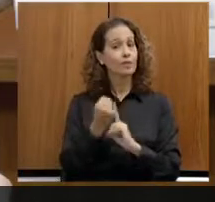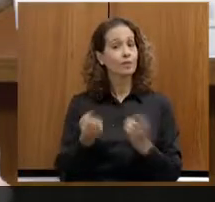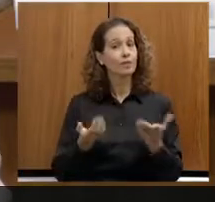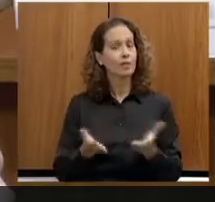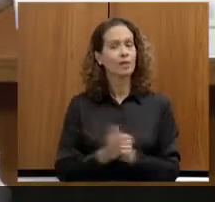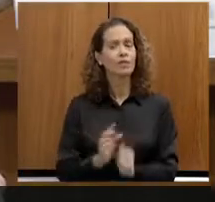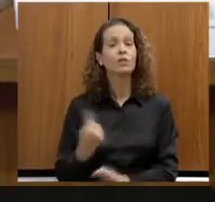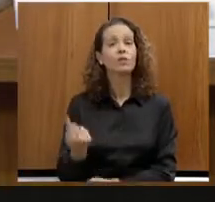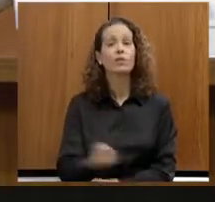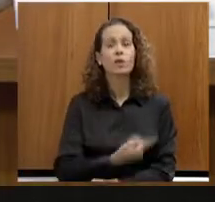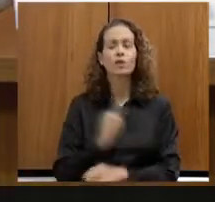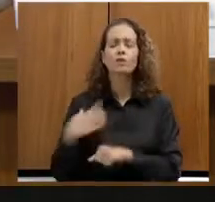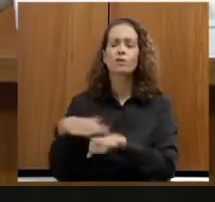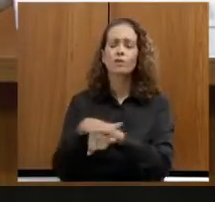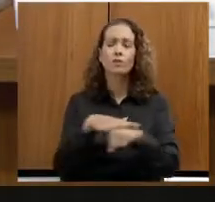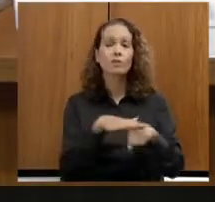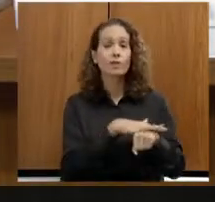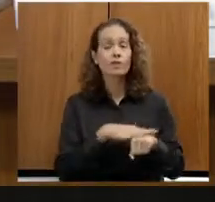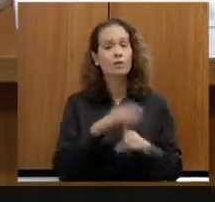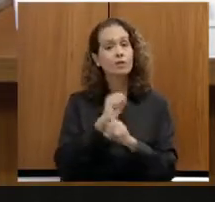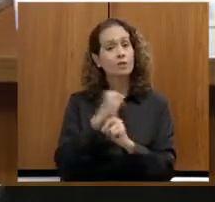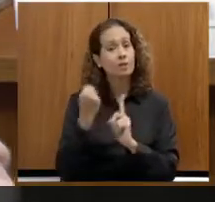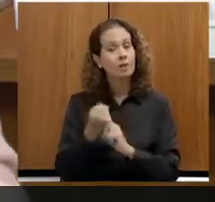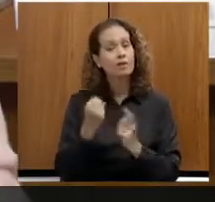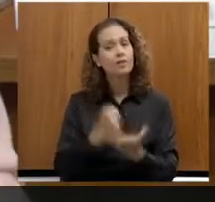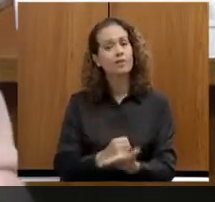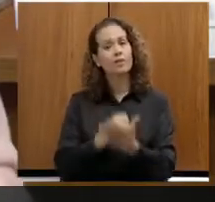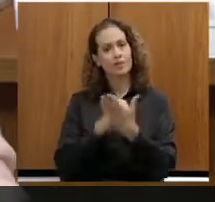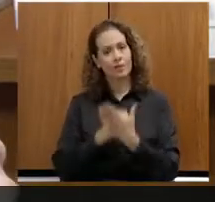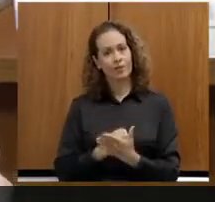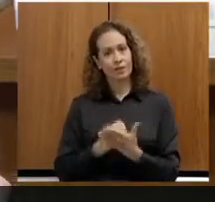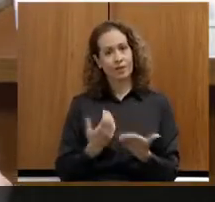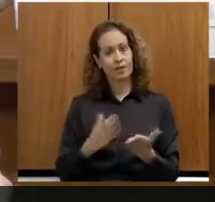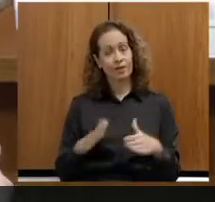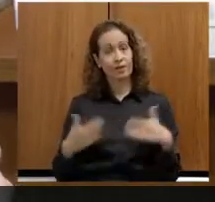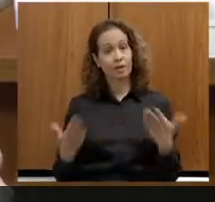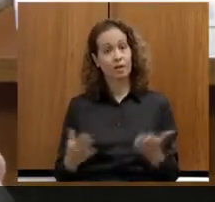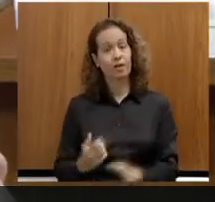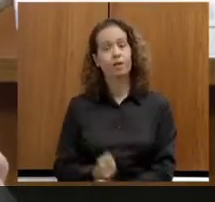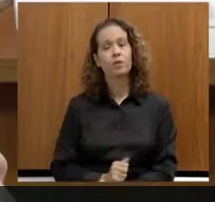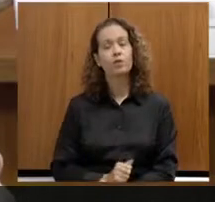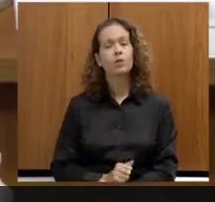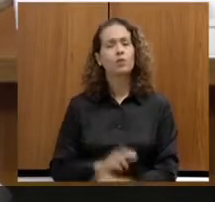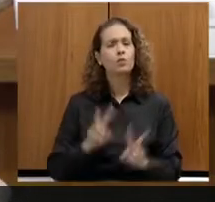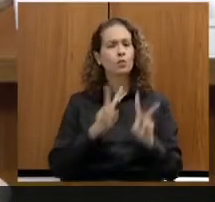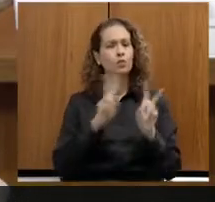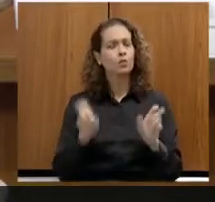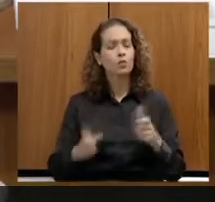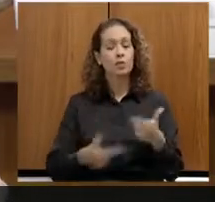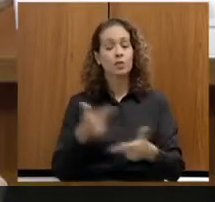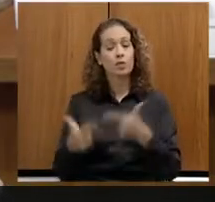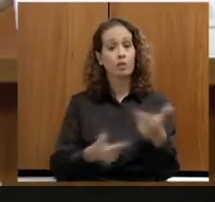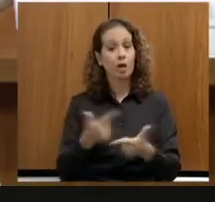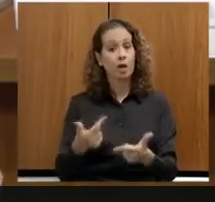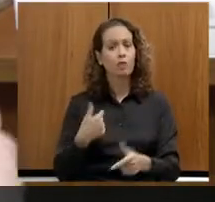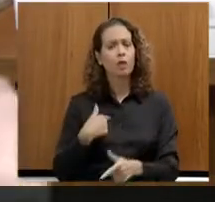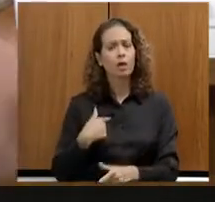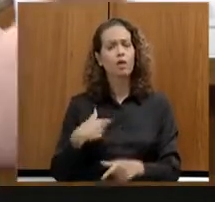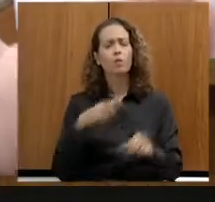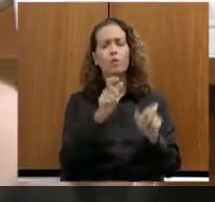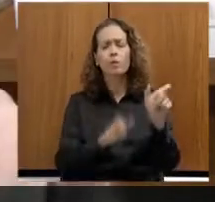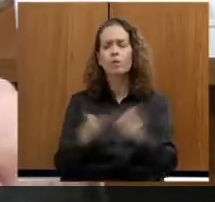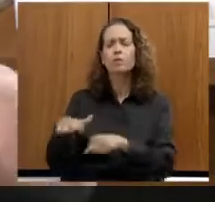conversando com essa sociedade, inclusive, para nos ajudar. Então, quando a gente fala de emprego, eu tenho conversado com muitas pessoas